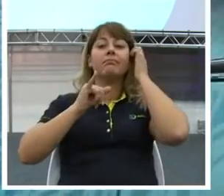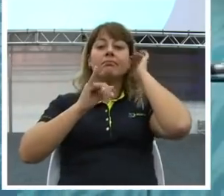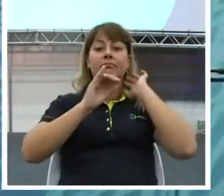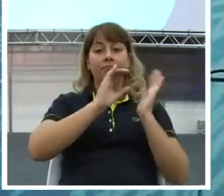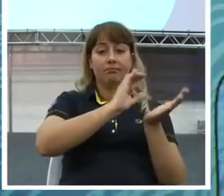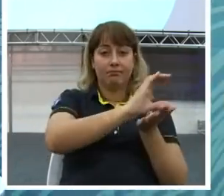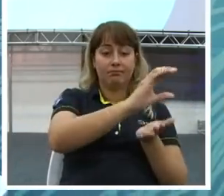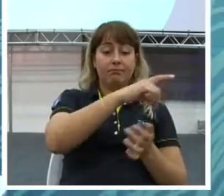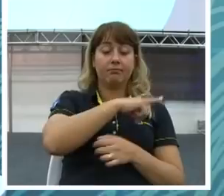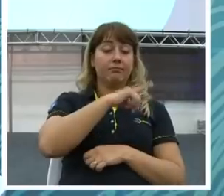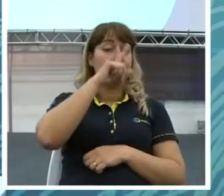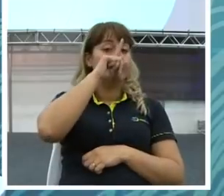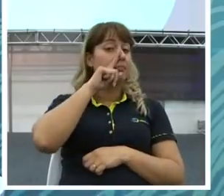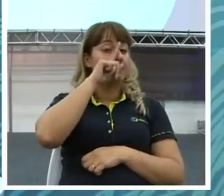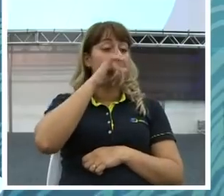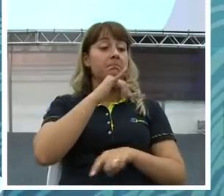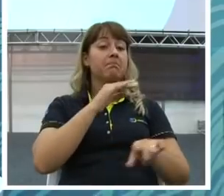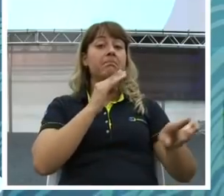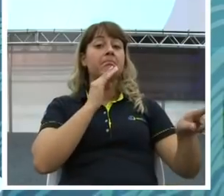eu não conheço.